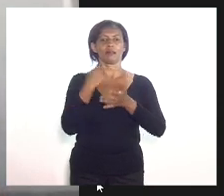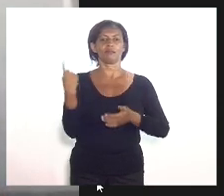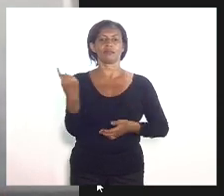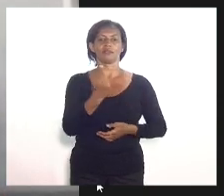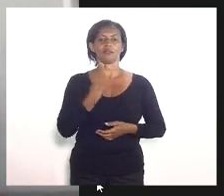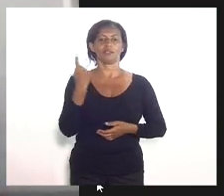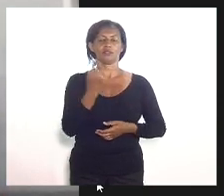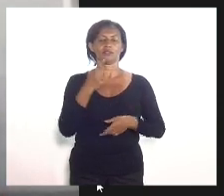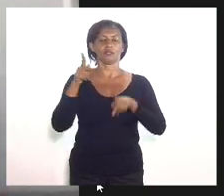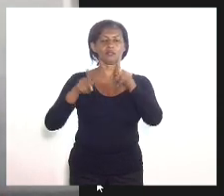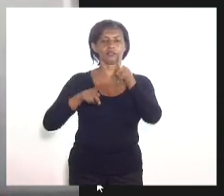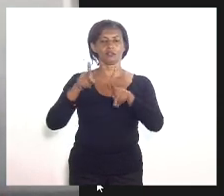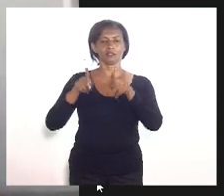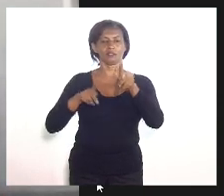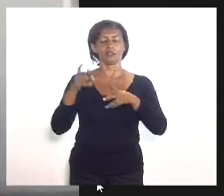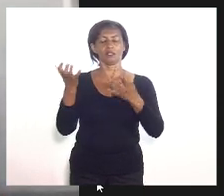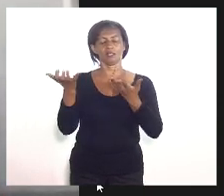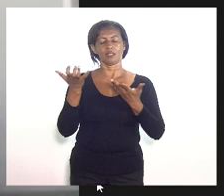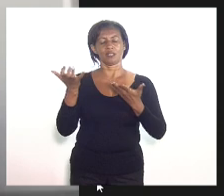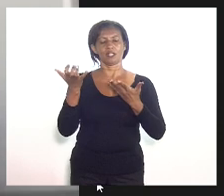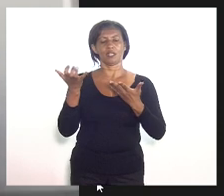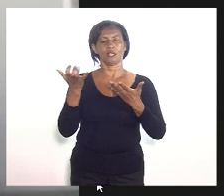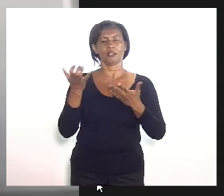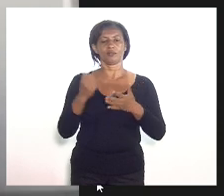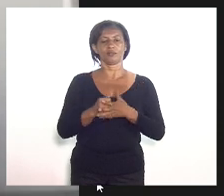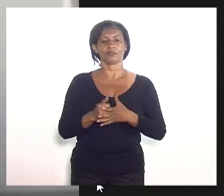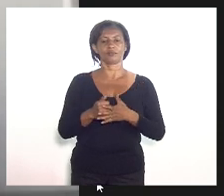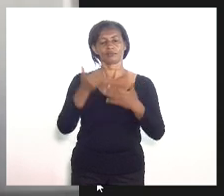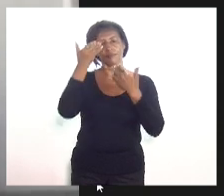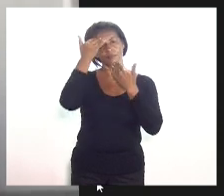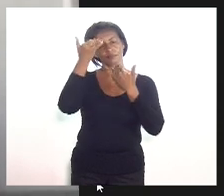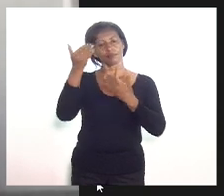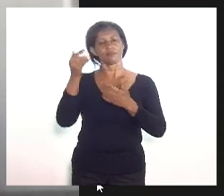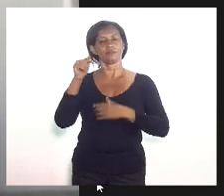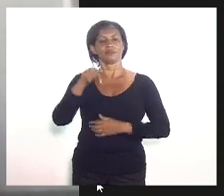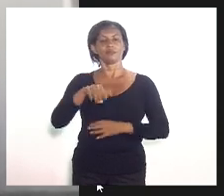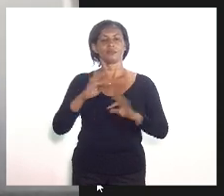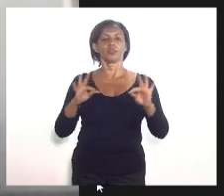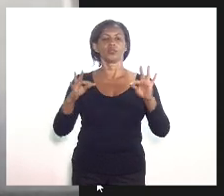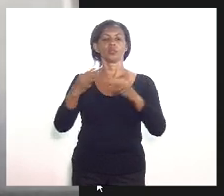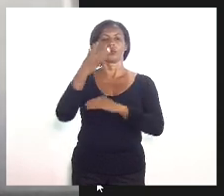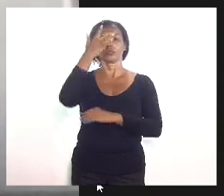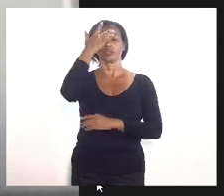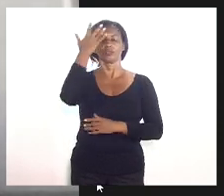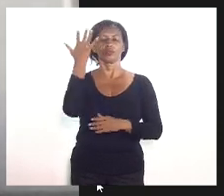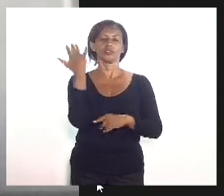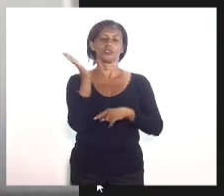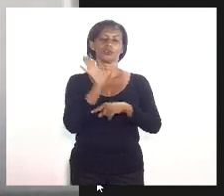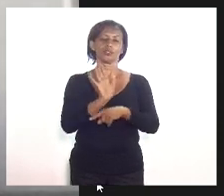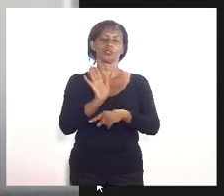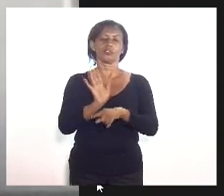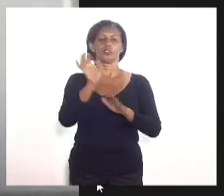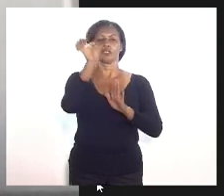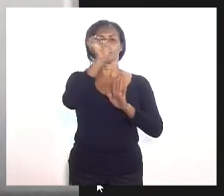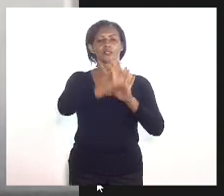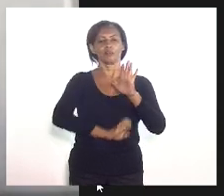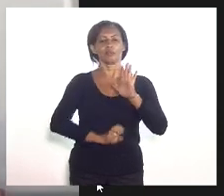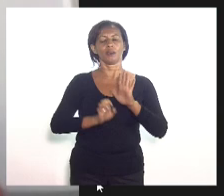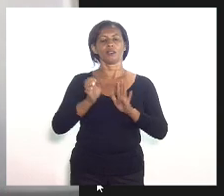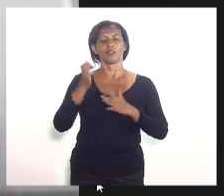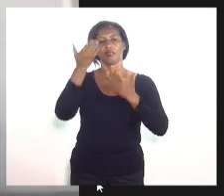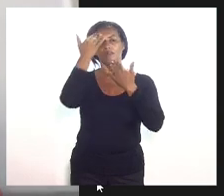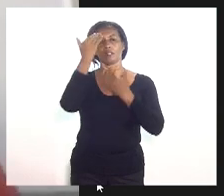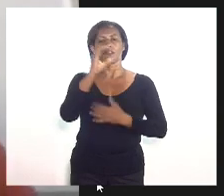população. Então, quero deixar aqui esse agradecimento com todos que contribuíram com as emendas, agradecer a CCJ